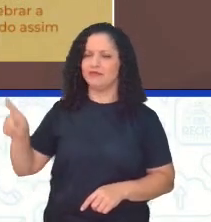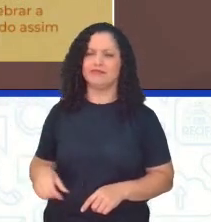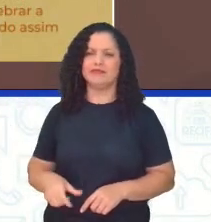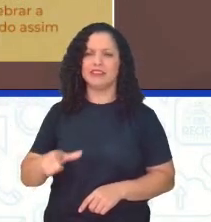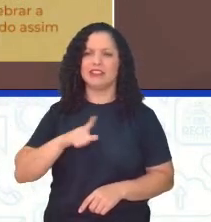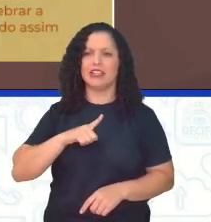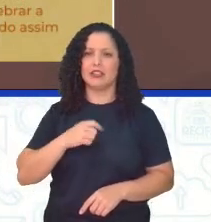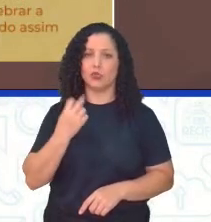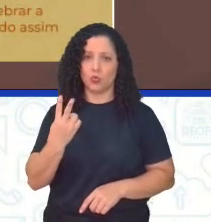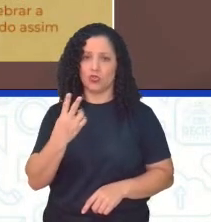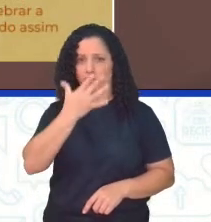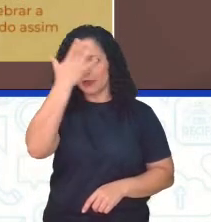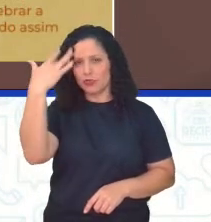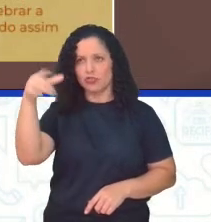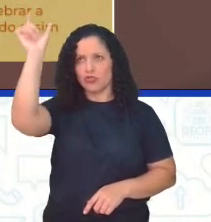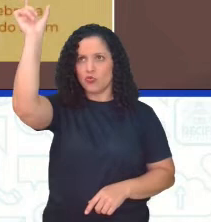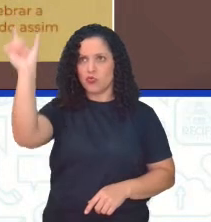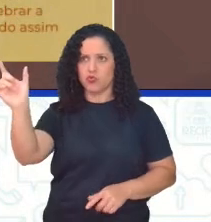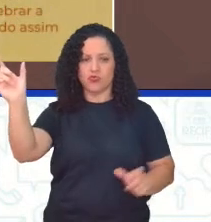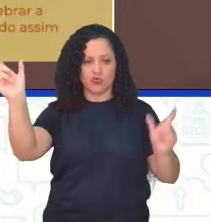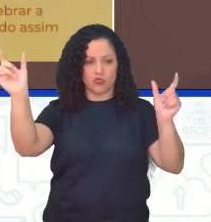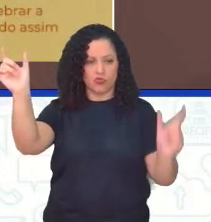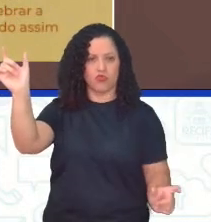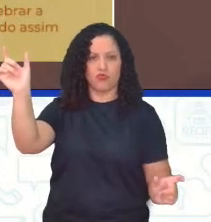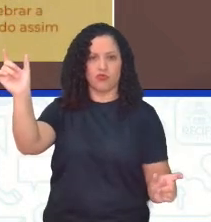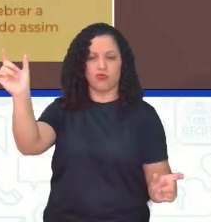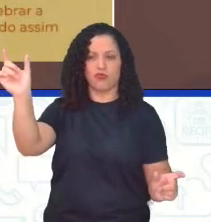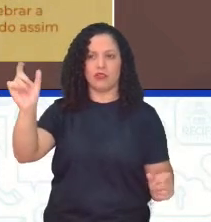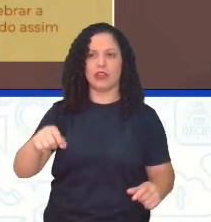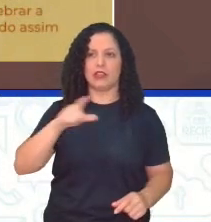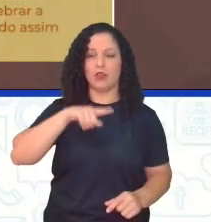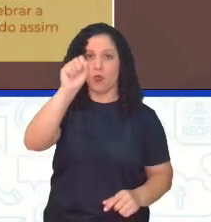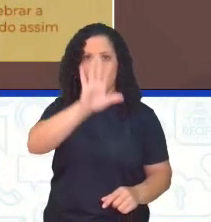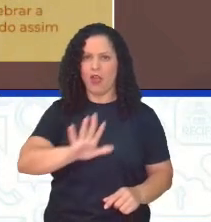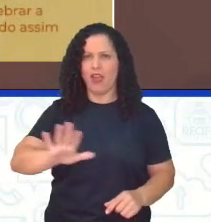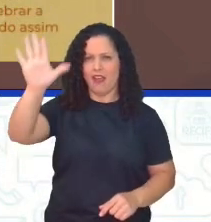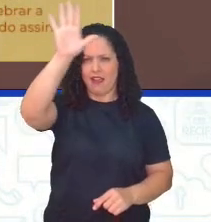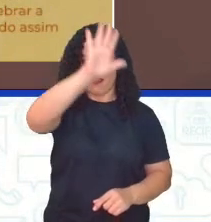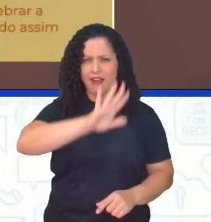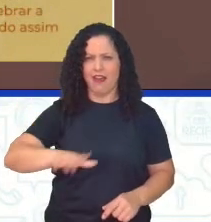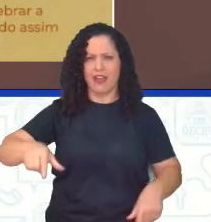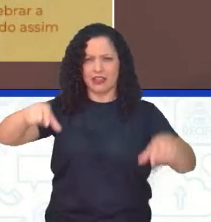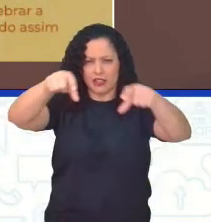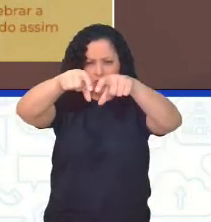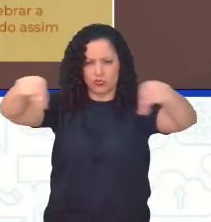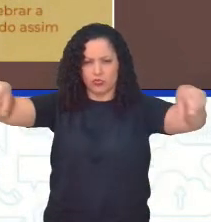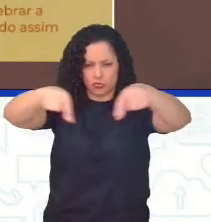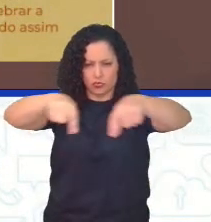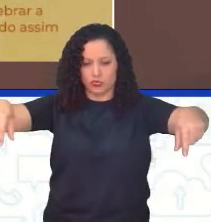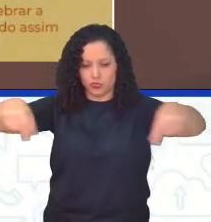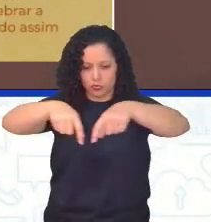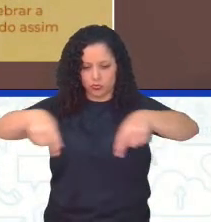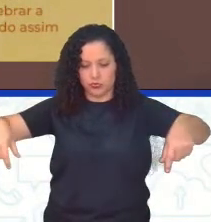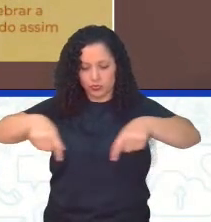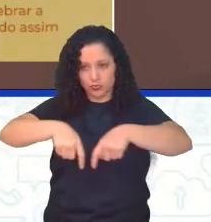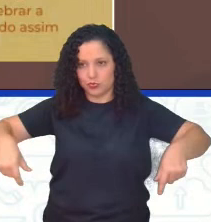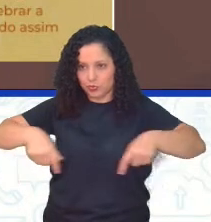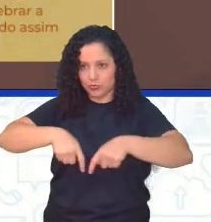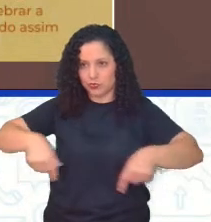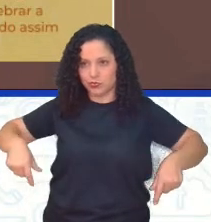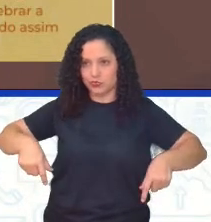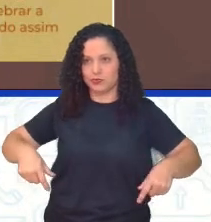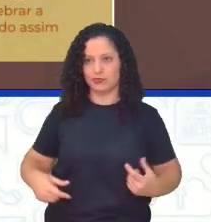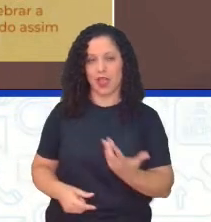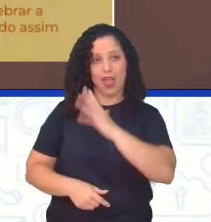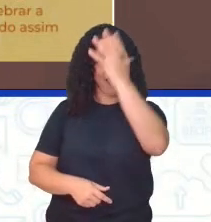você vê duas pessoas. Você vê uma área central, que é a área de roça de toco, né, que tem um monte de toco. Você derruba a vegetação e